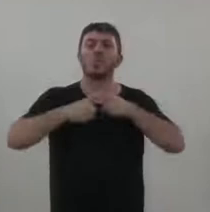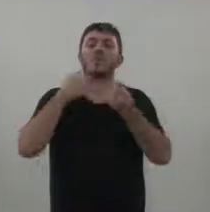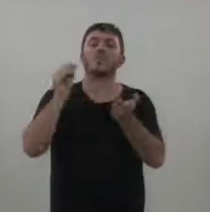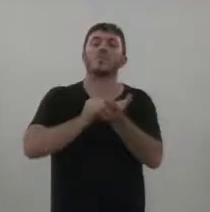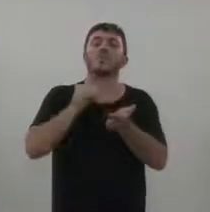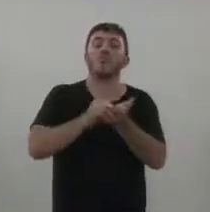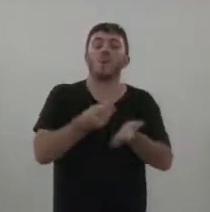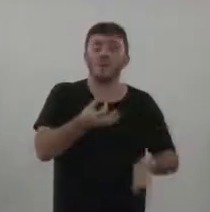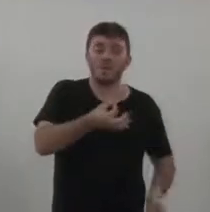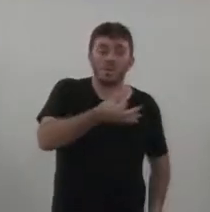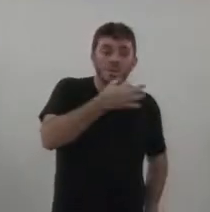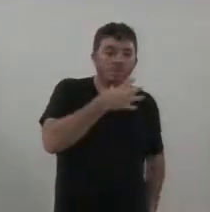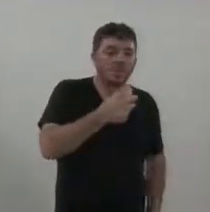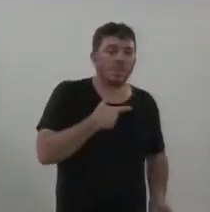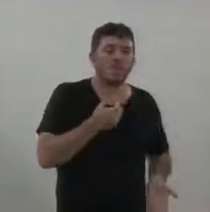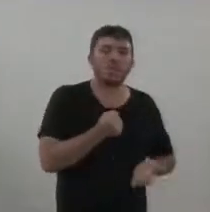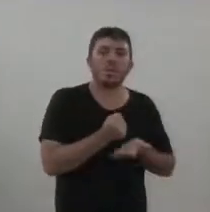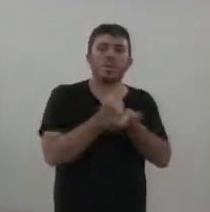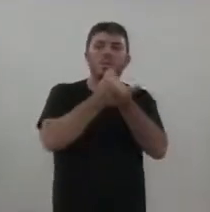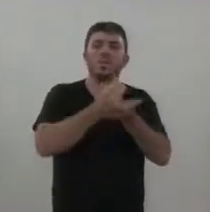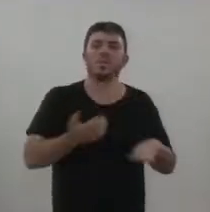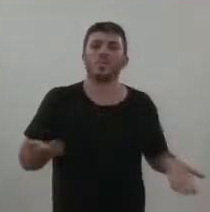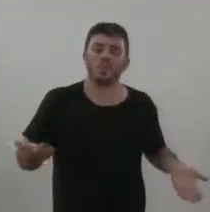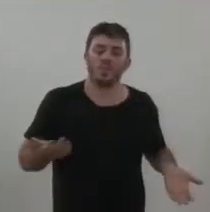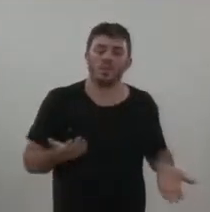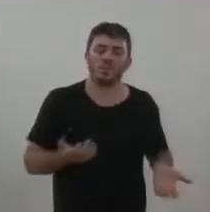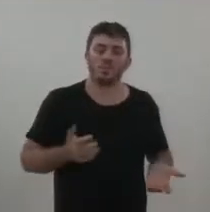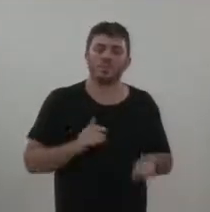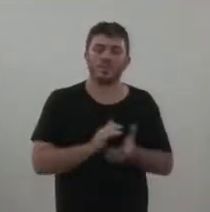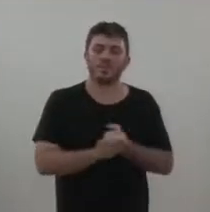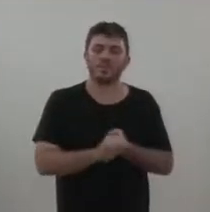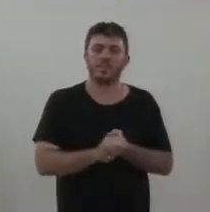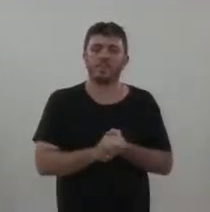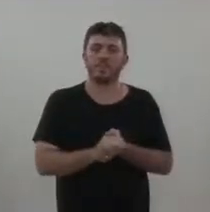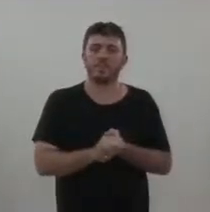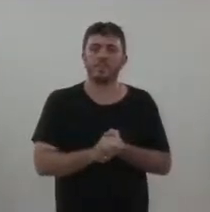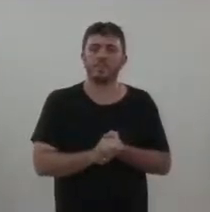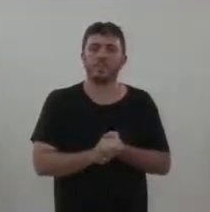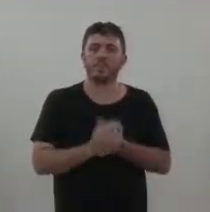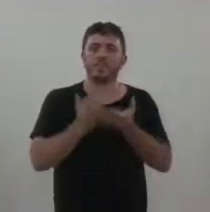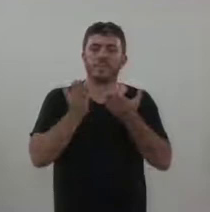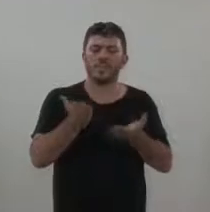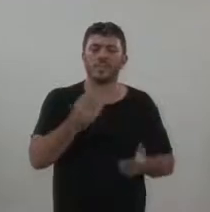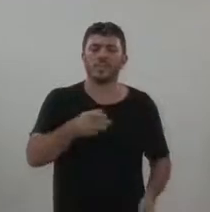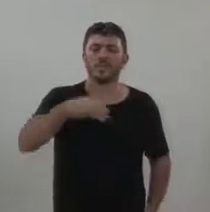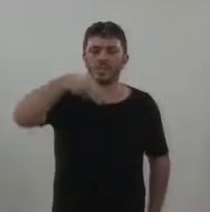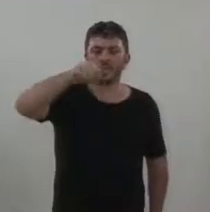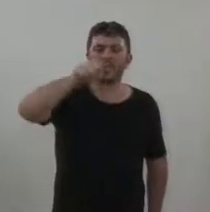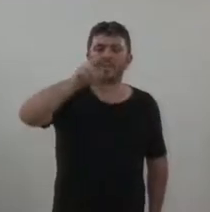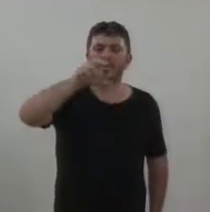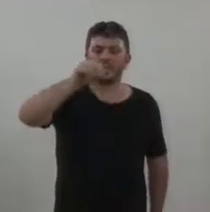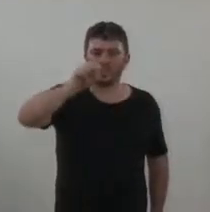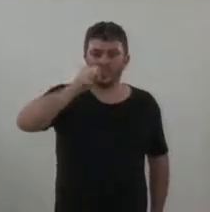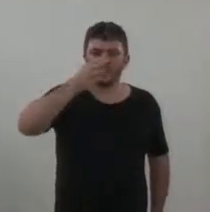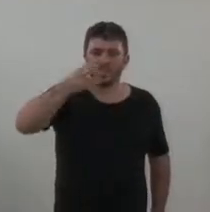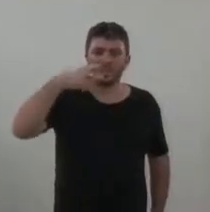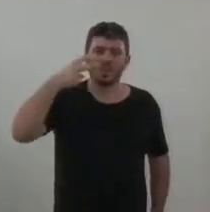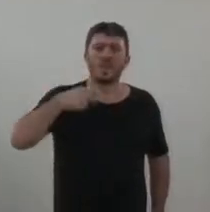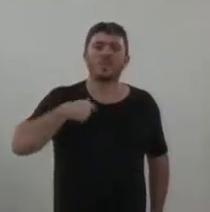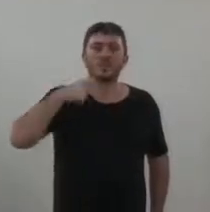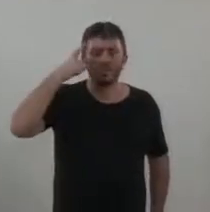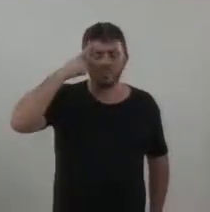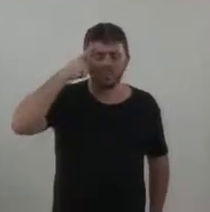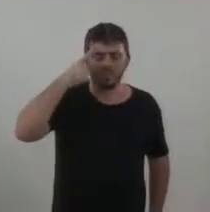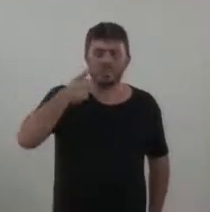salvar a vida do cidadão. E nesse sentido, Marcos, eu compactuo, eu entendo que o governador, ele errou, está